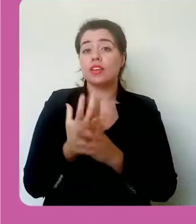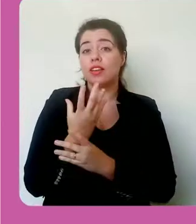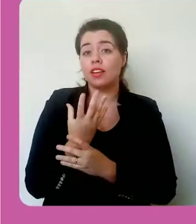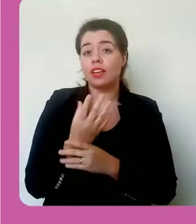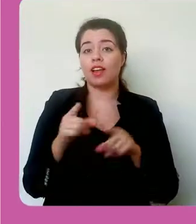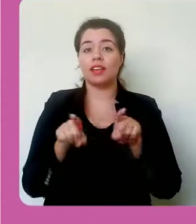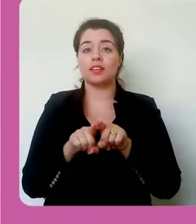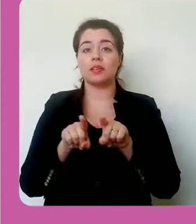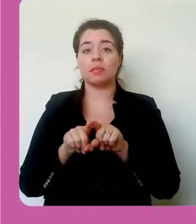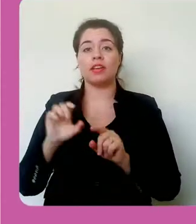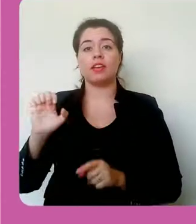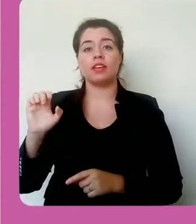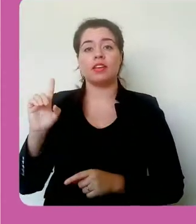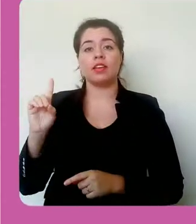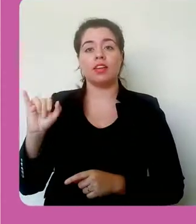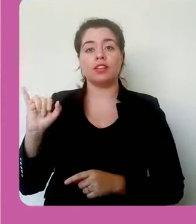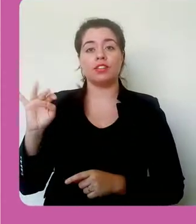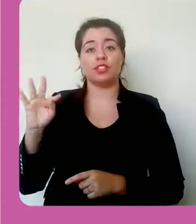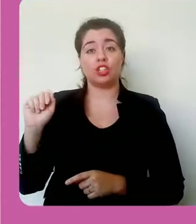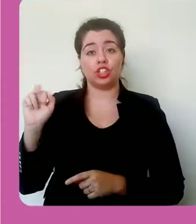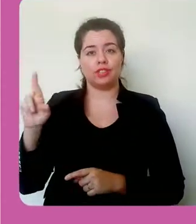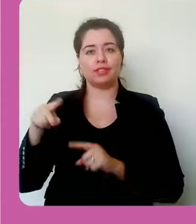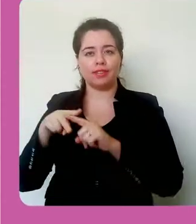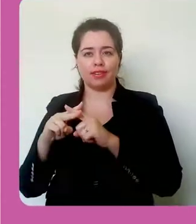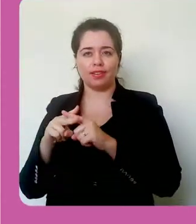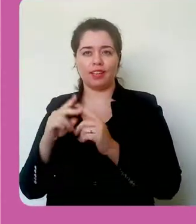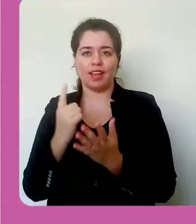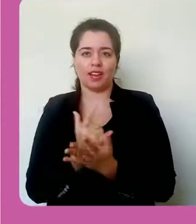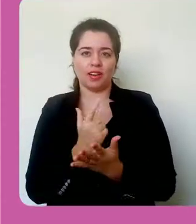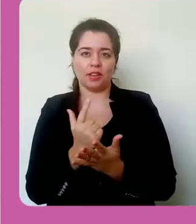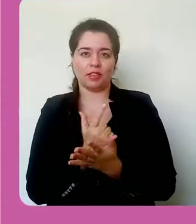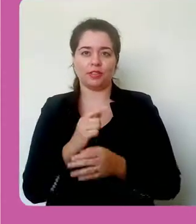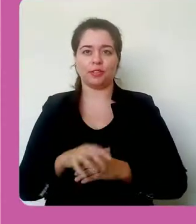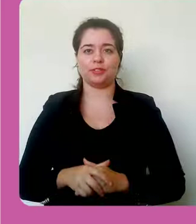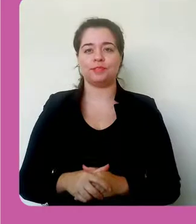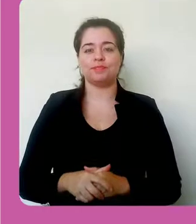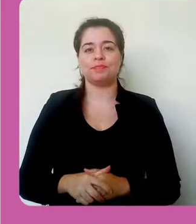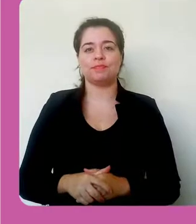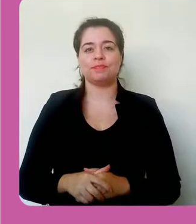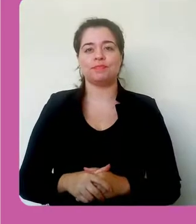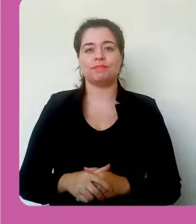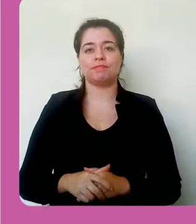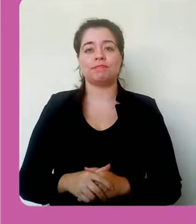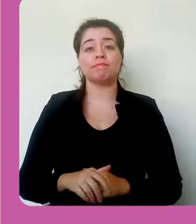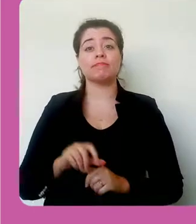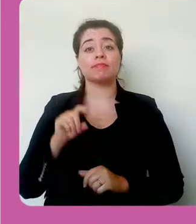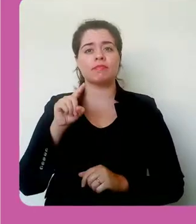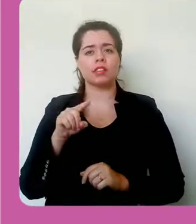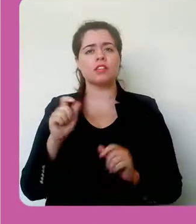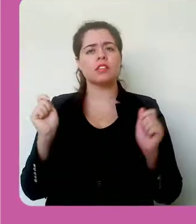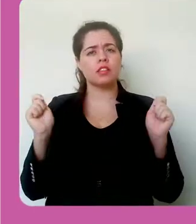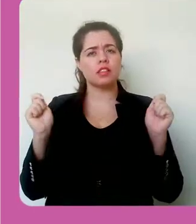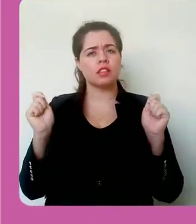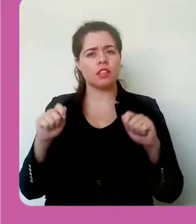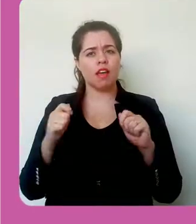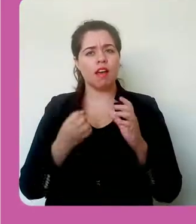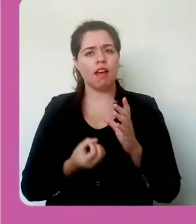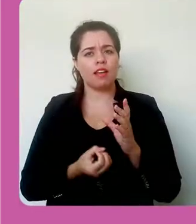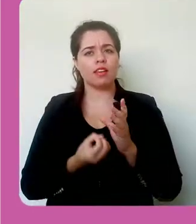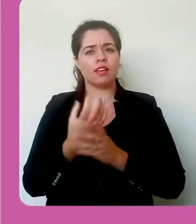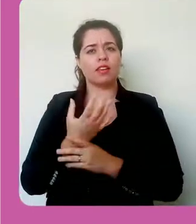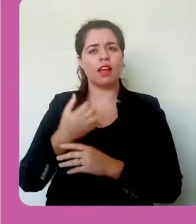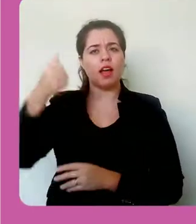permitir criar uma certa hierarquia entre estas páginas. A gente chama isso de